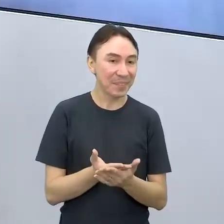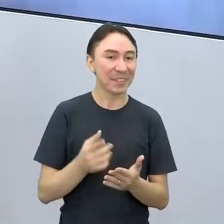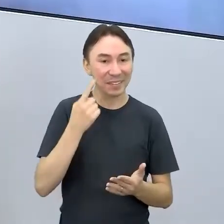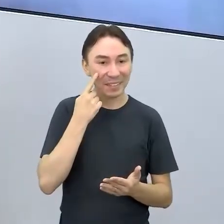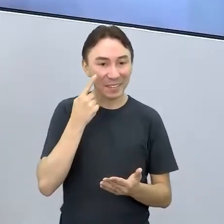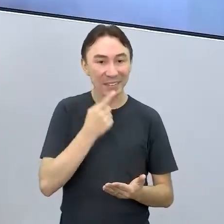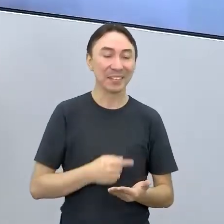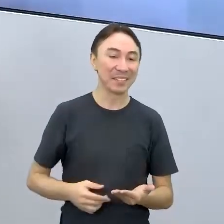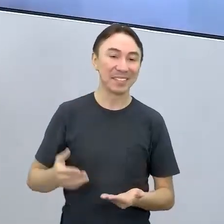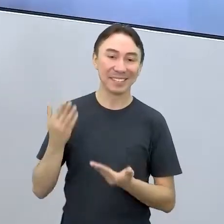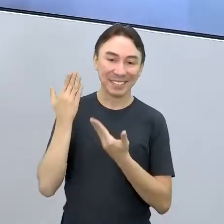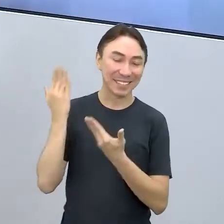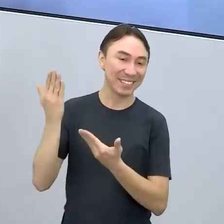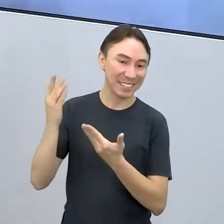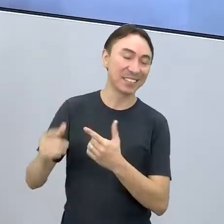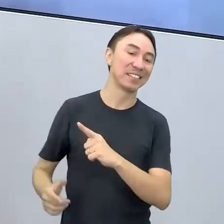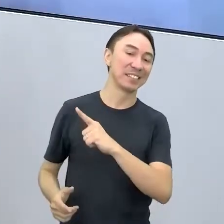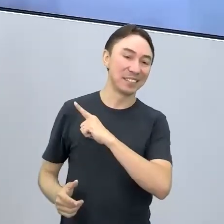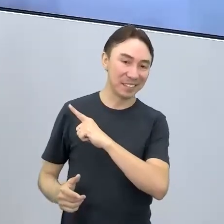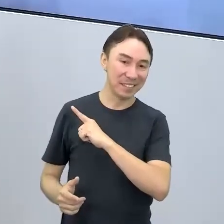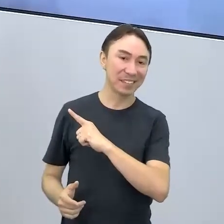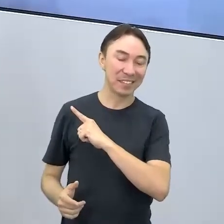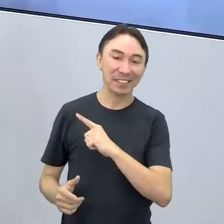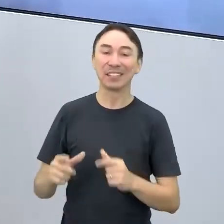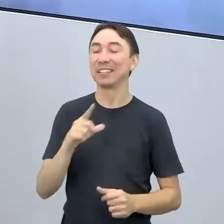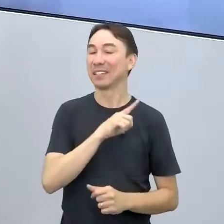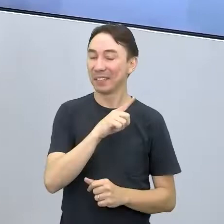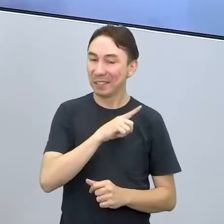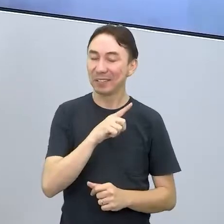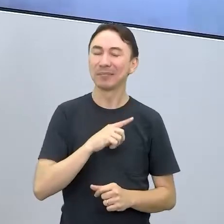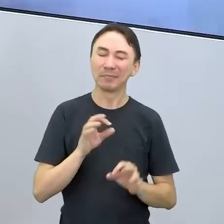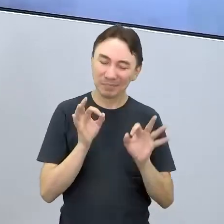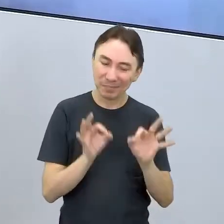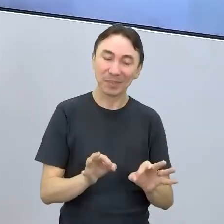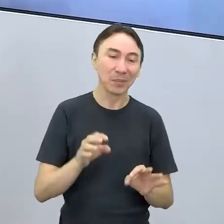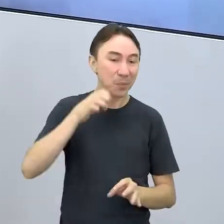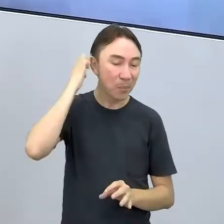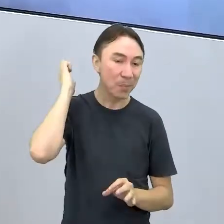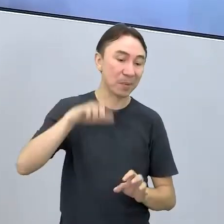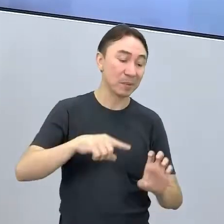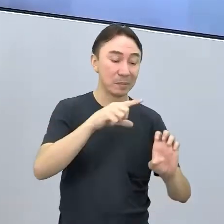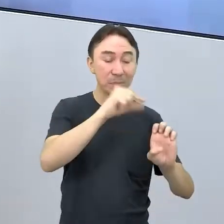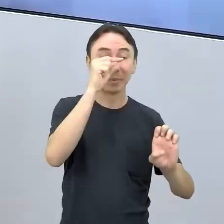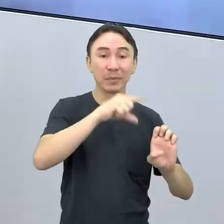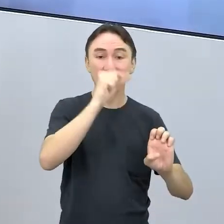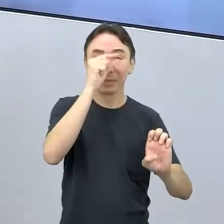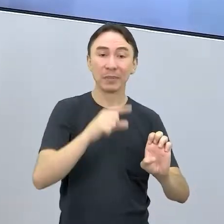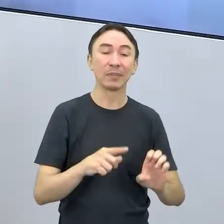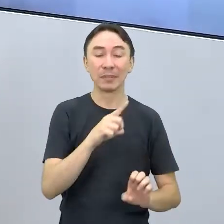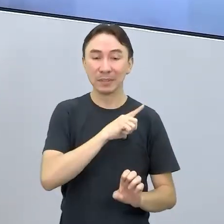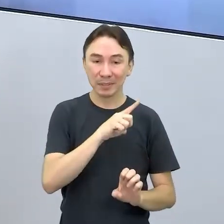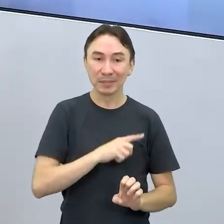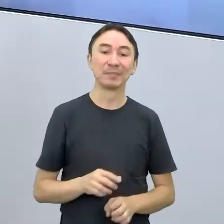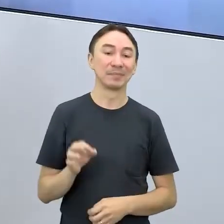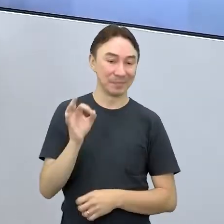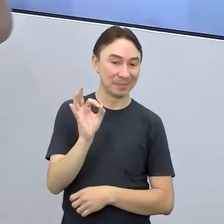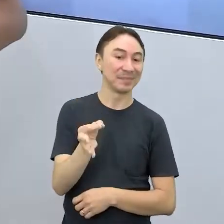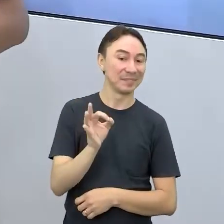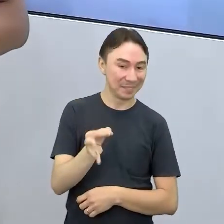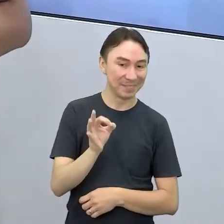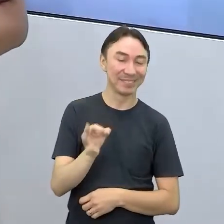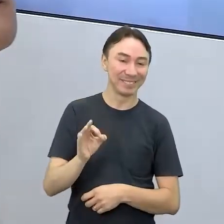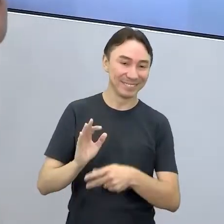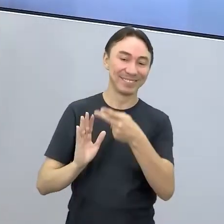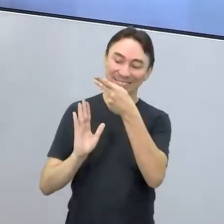Gente, o Helder, eu tenho certeza que o Helder, ele é um empreendedor também, né? Porque ele tem um projeto de vida, não é, Helder? Se